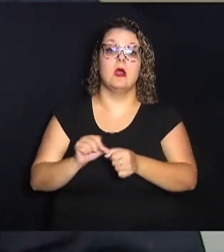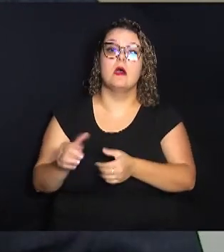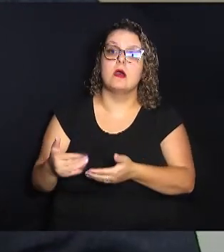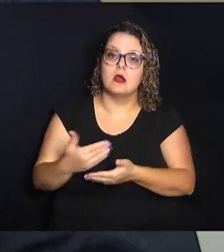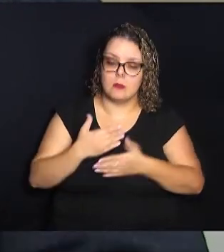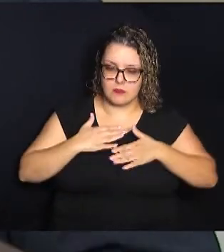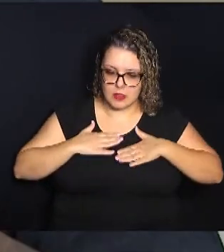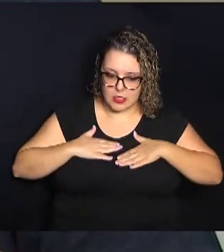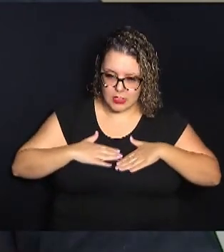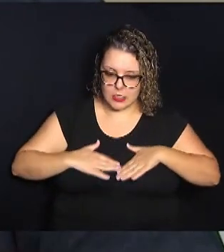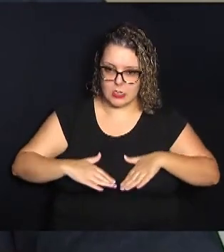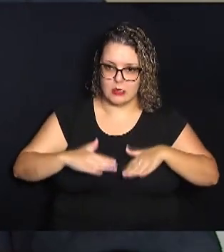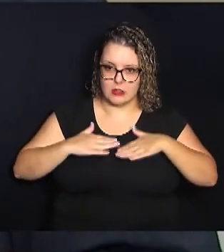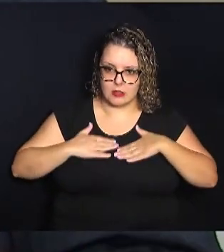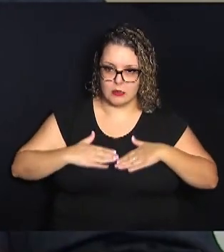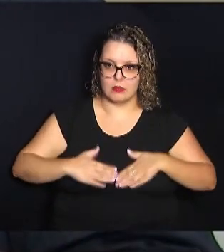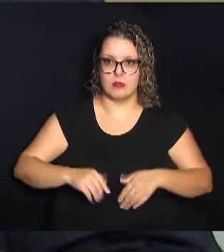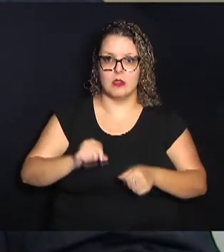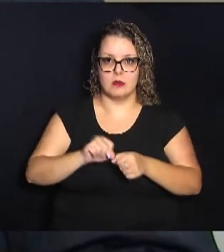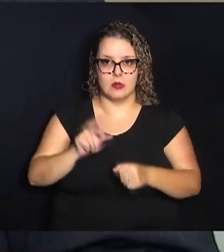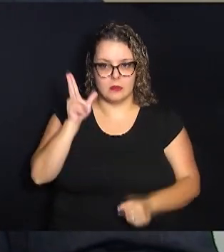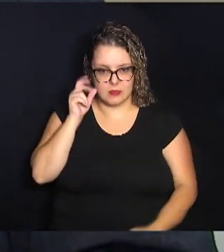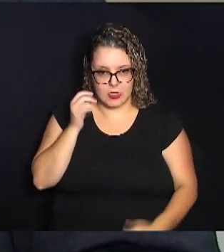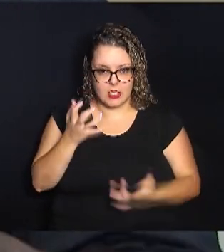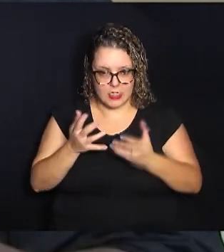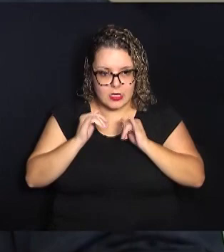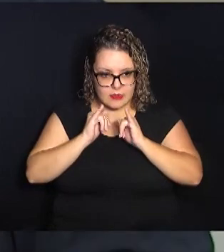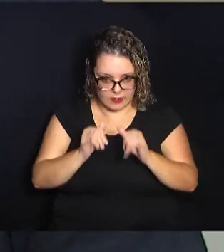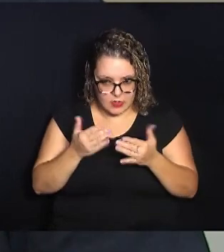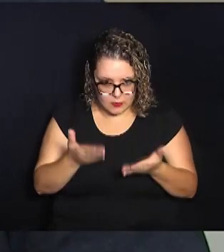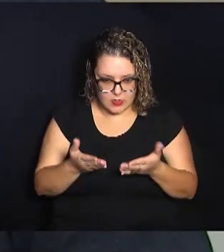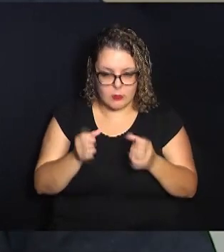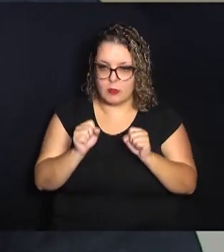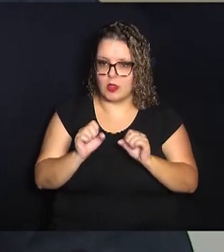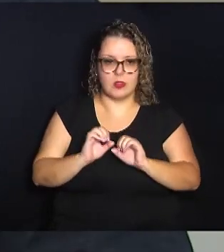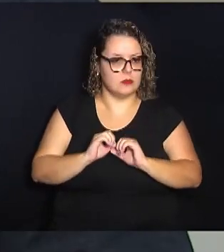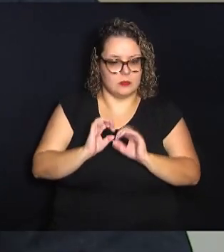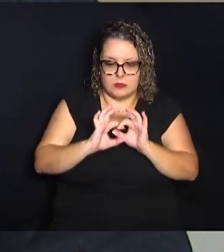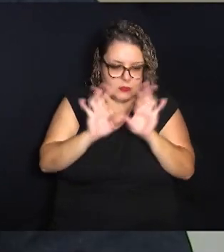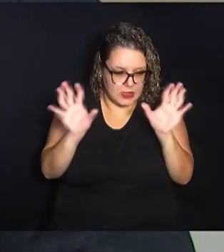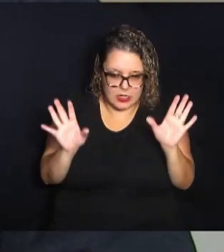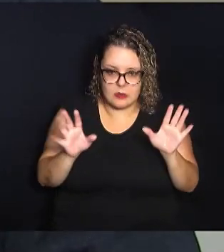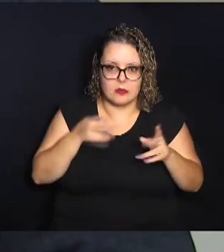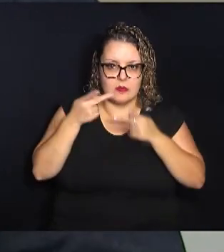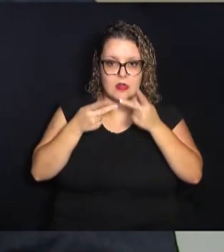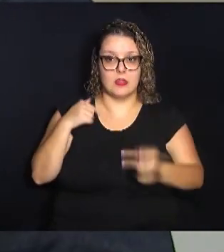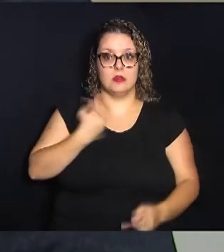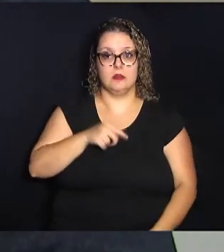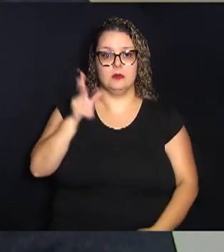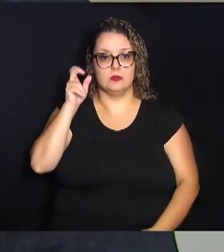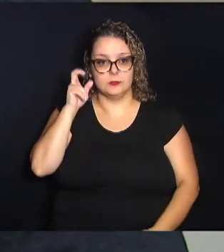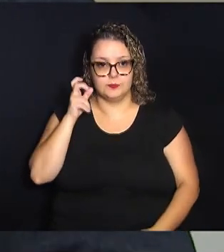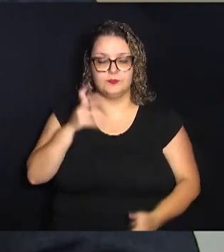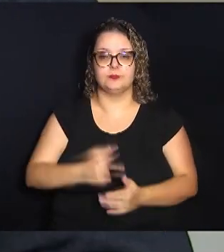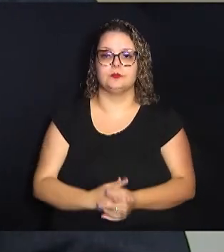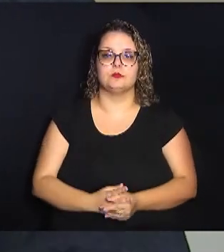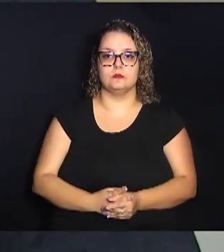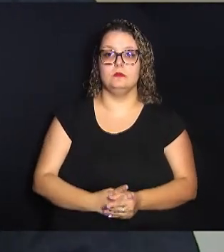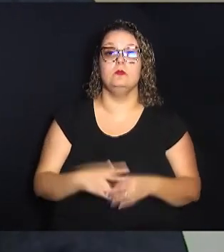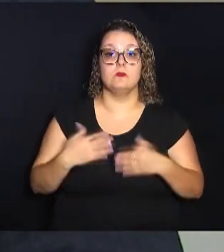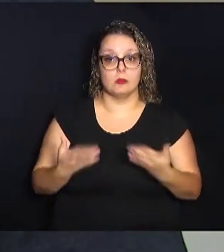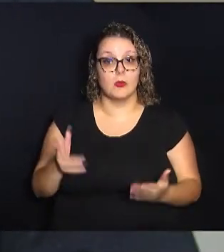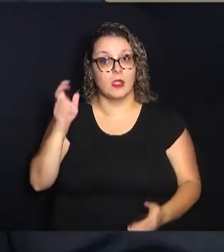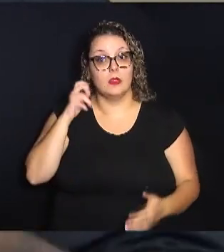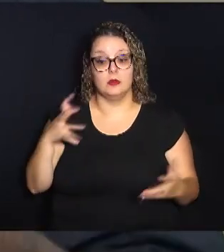acalmar e fazer a escuta. Você quer falar sobre isso? Pode falar do seu jeito e a gente vai escutar. A partir dessa escuta, a gente vai